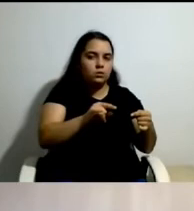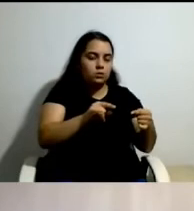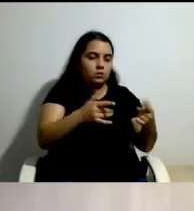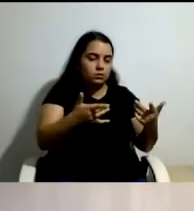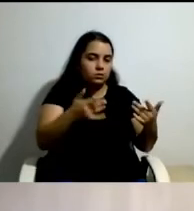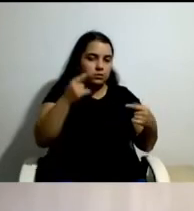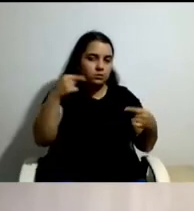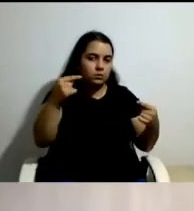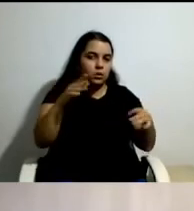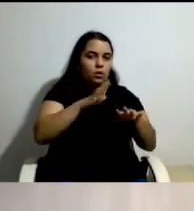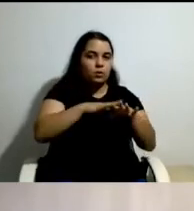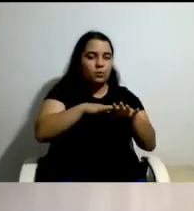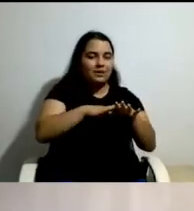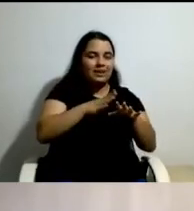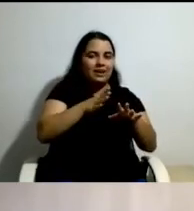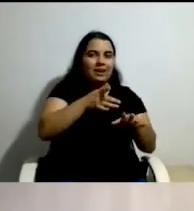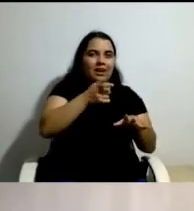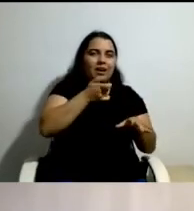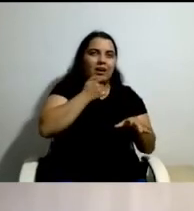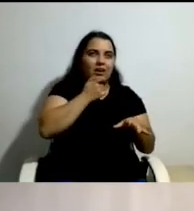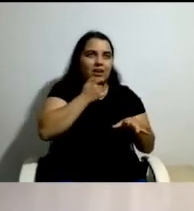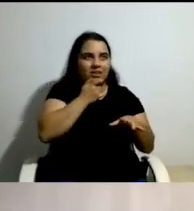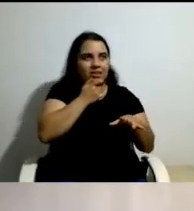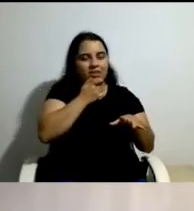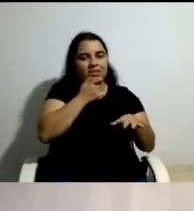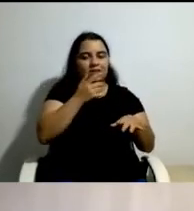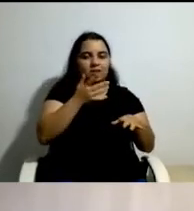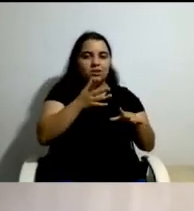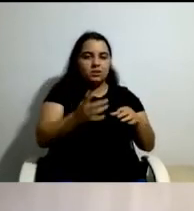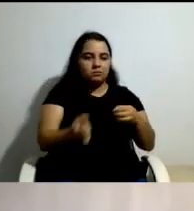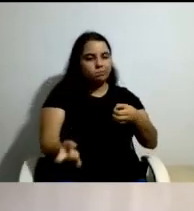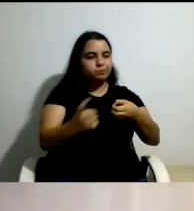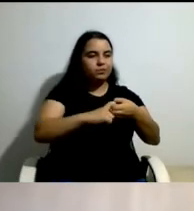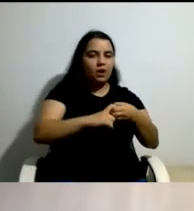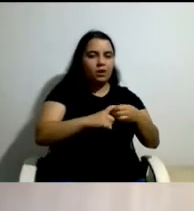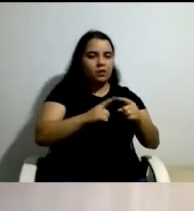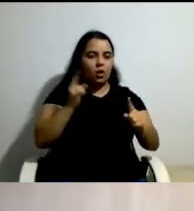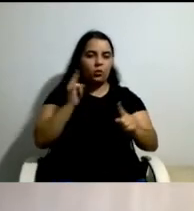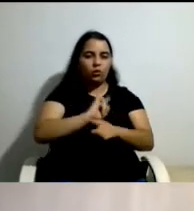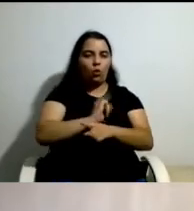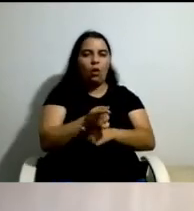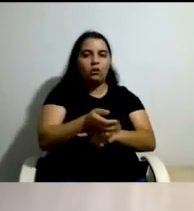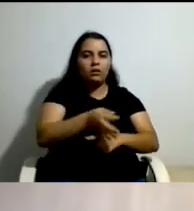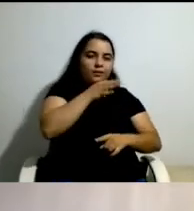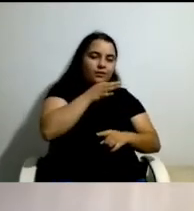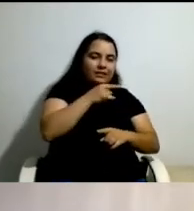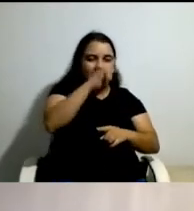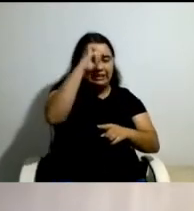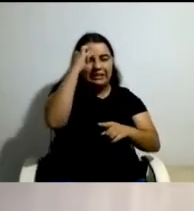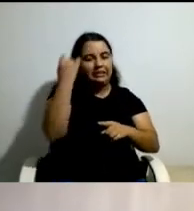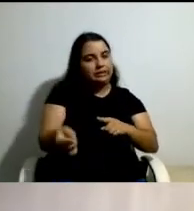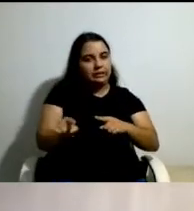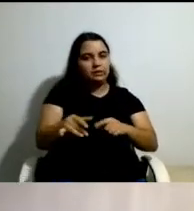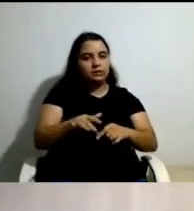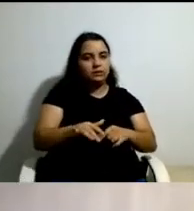dificuldade de acolher um elemento estranho nas famílias, e depois a manipulação de um modelo misto de